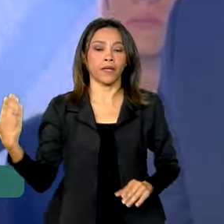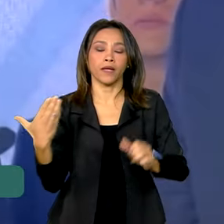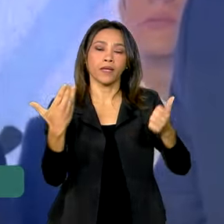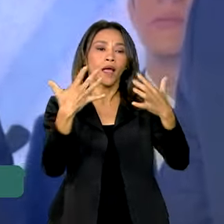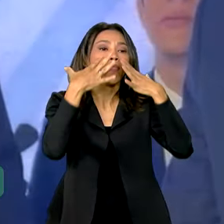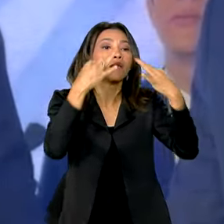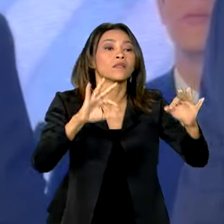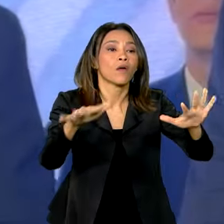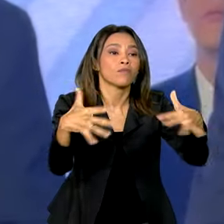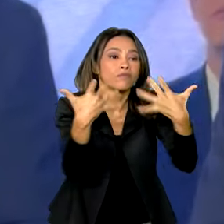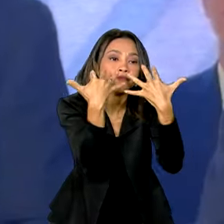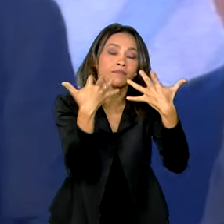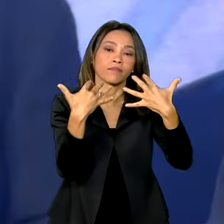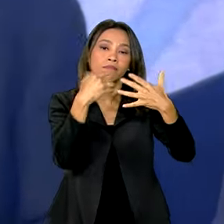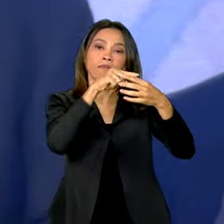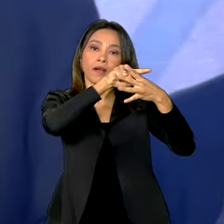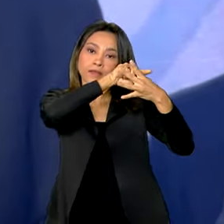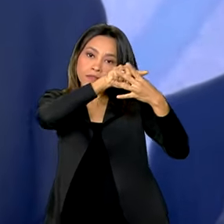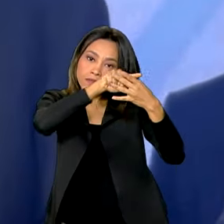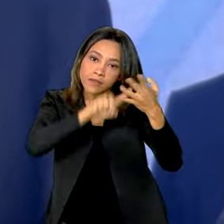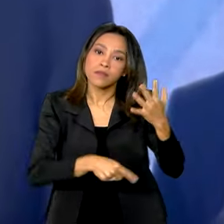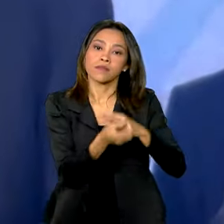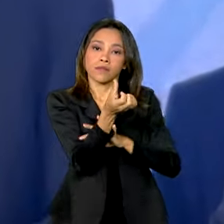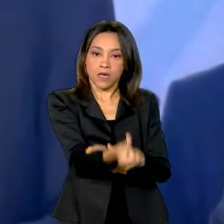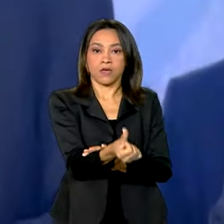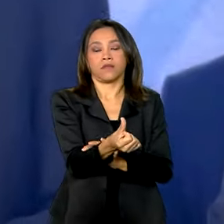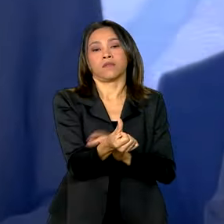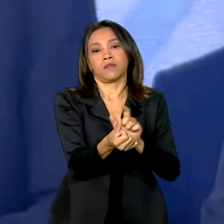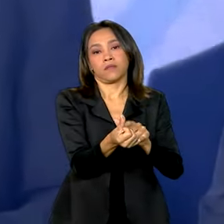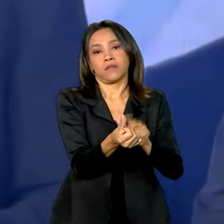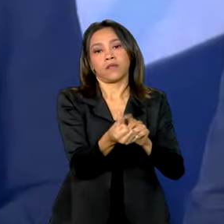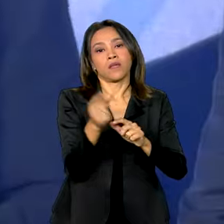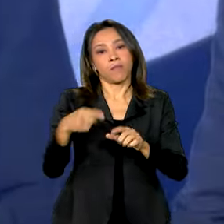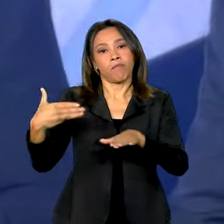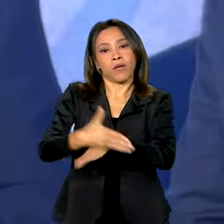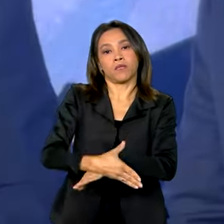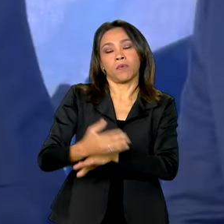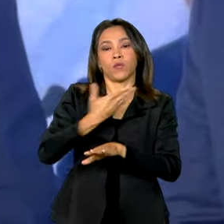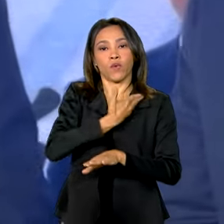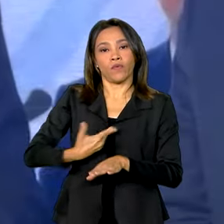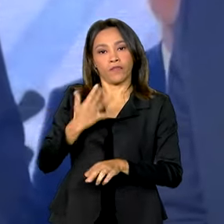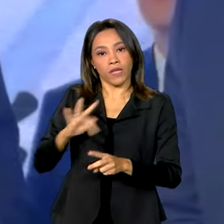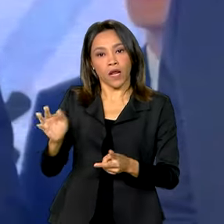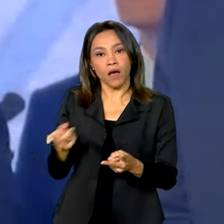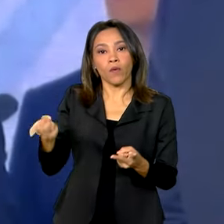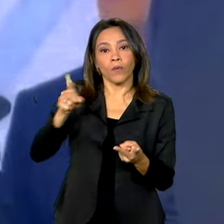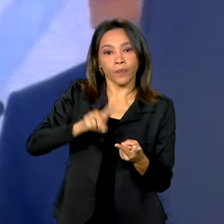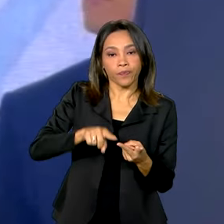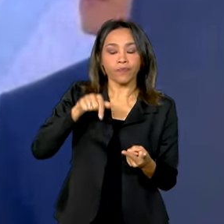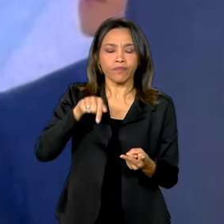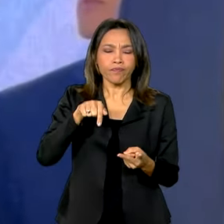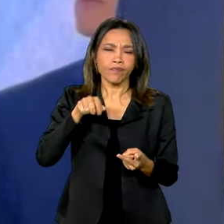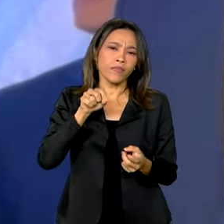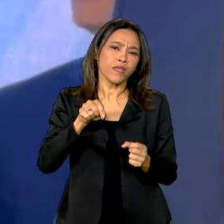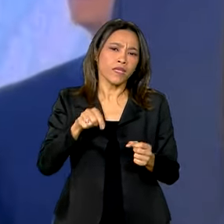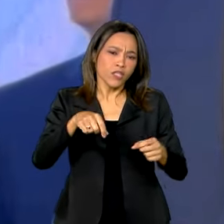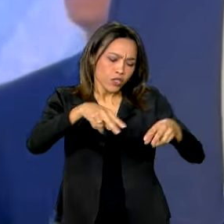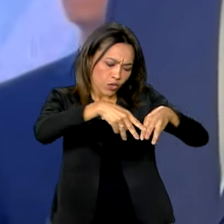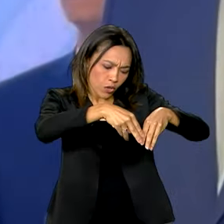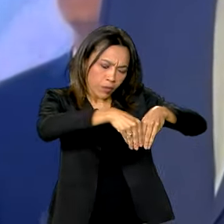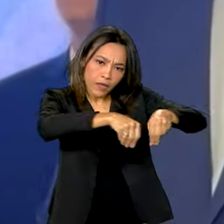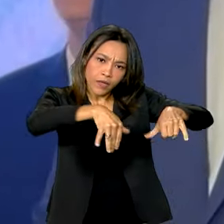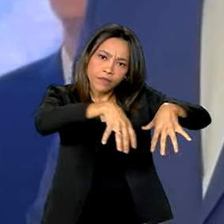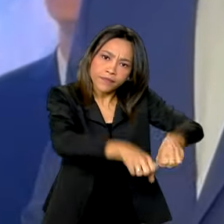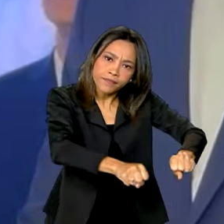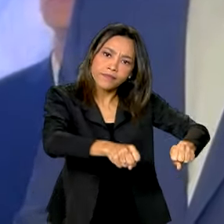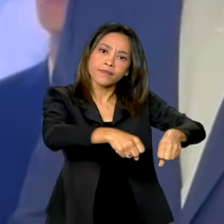para seis atos que envolvem o governo federal, o patrimônio da União, de sessão de terrenos e